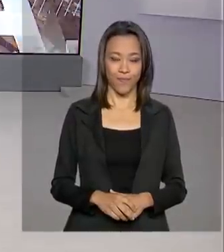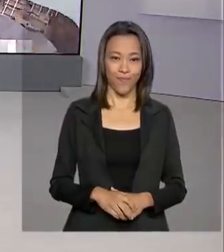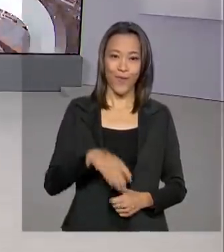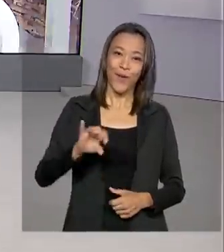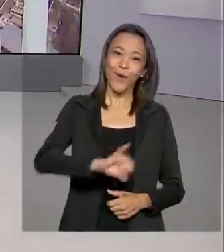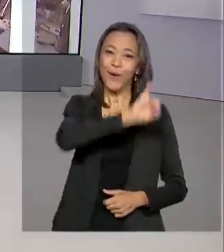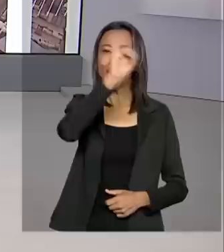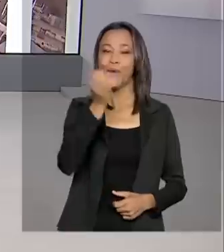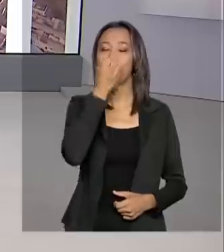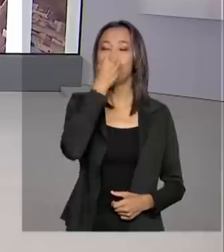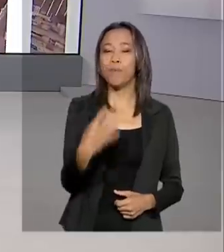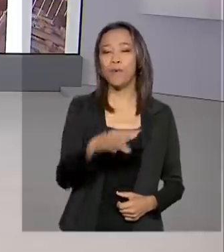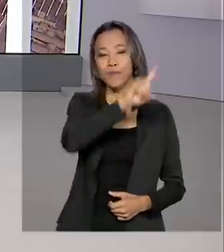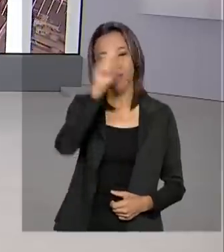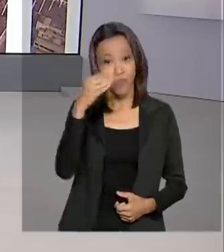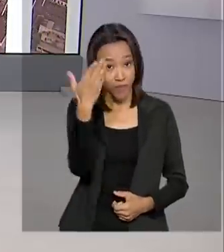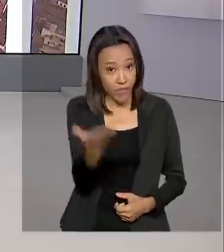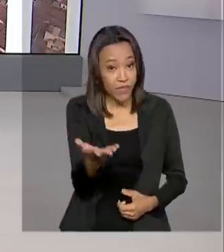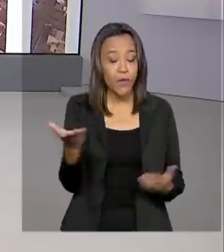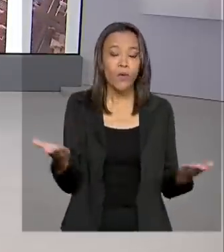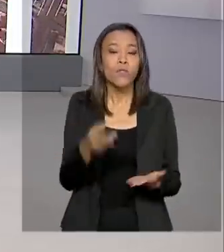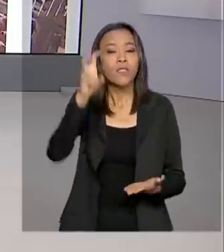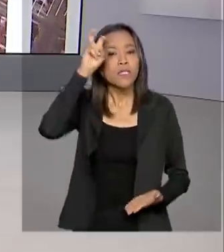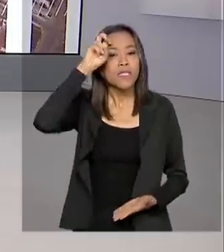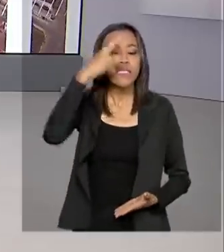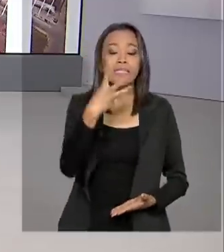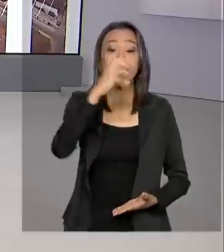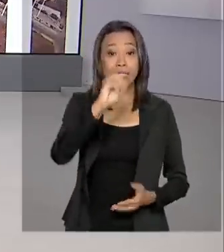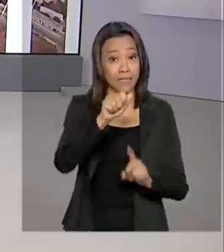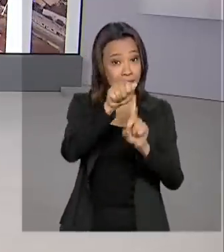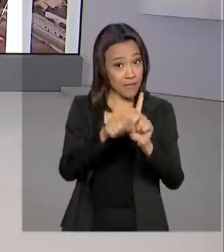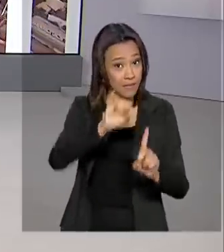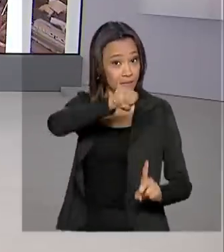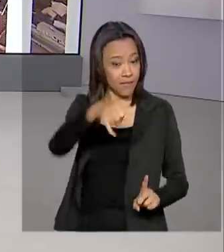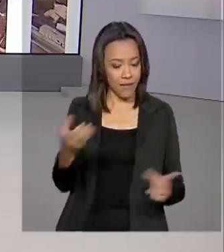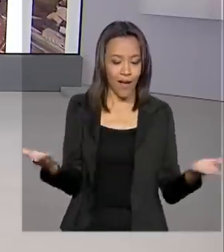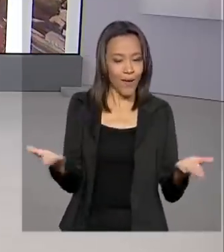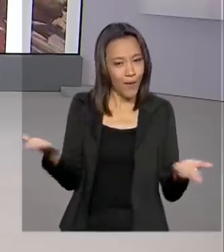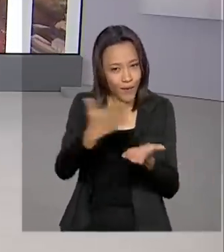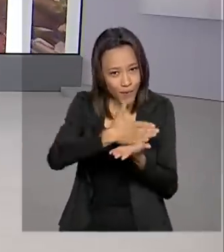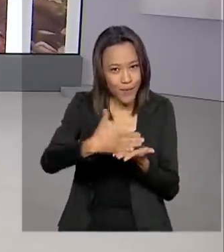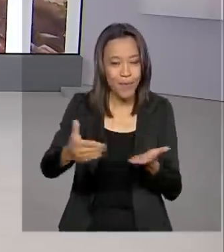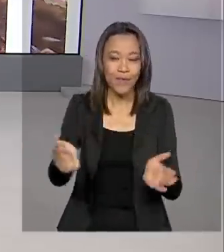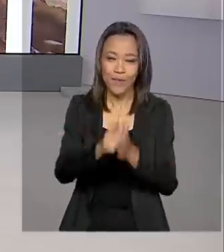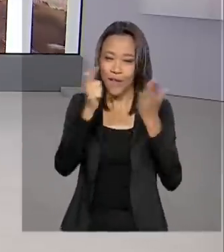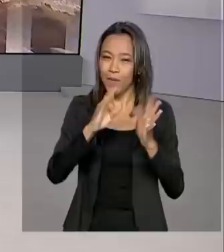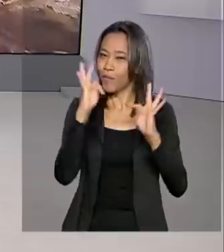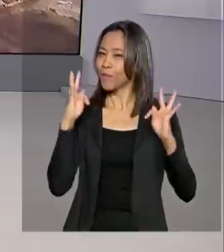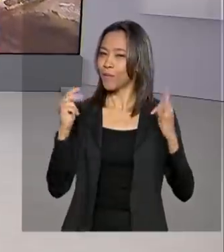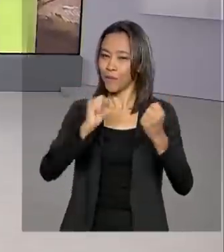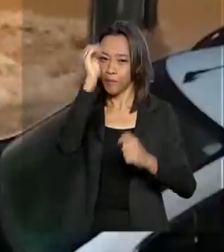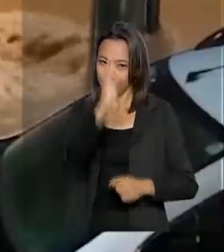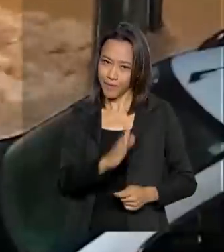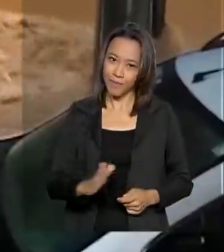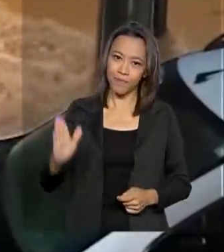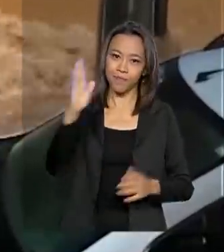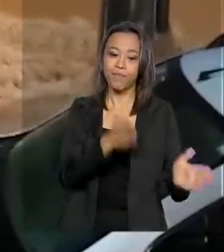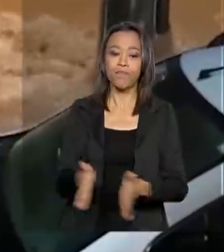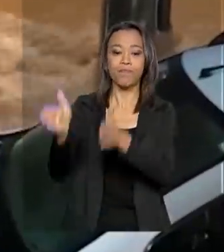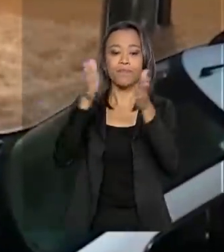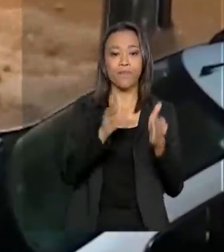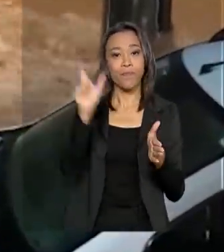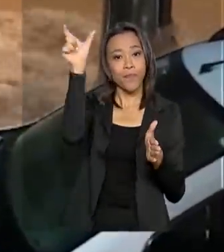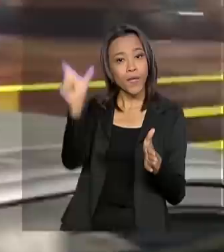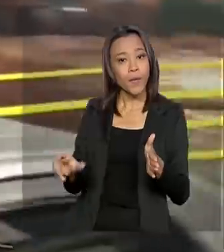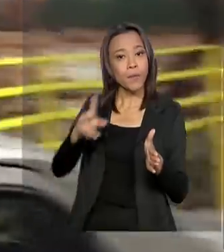Olá, bom dia pra você. Hoje é quinta-feira, 30 de janeiro. Começa agora o Brasil em dia para todo o país. Presidente